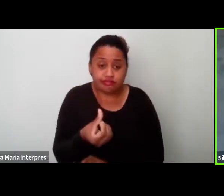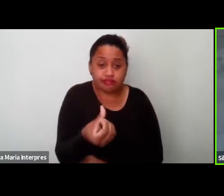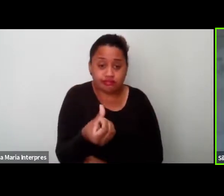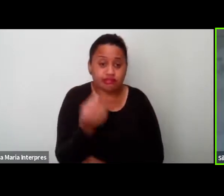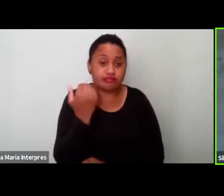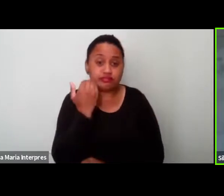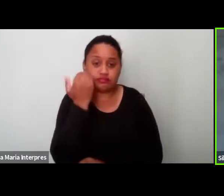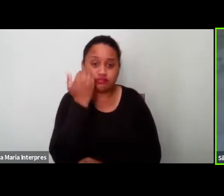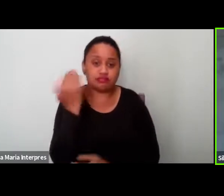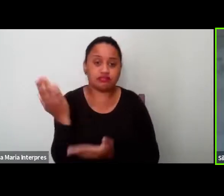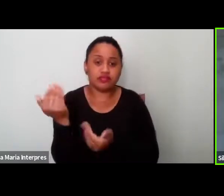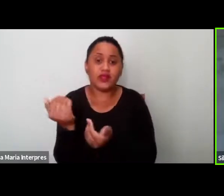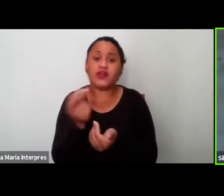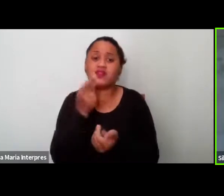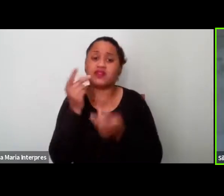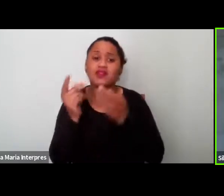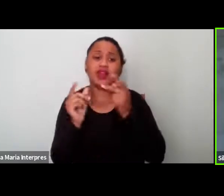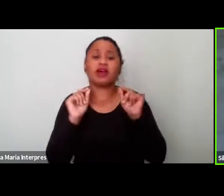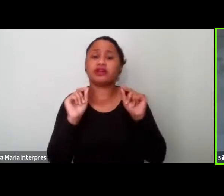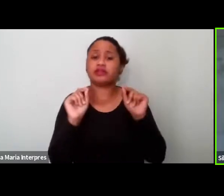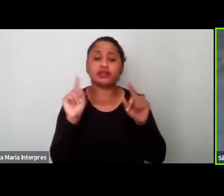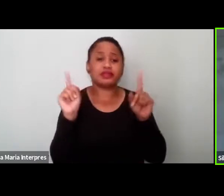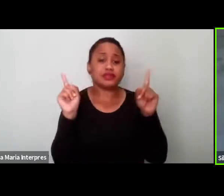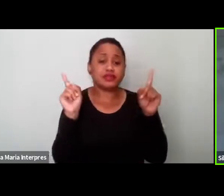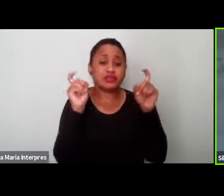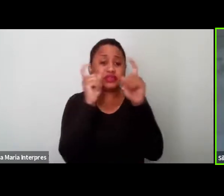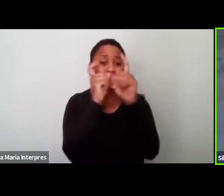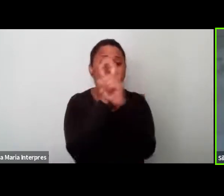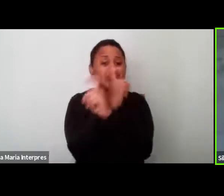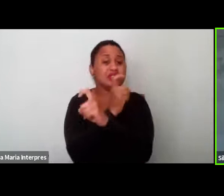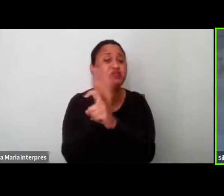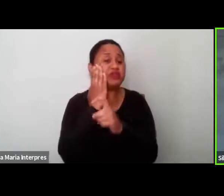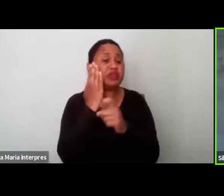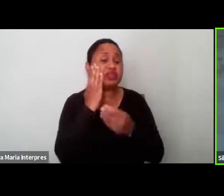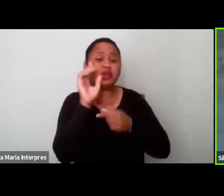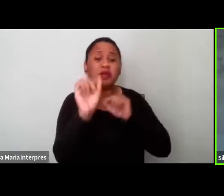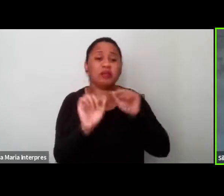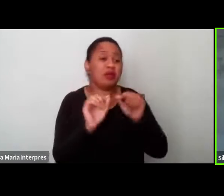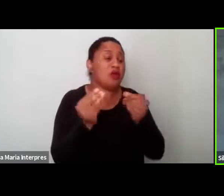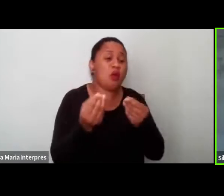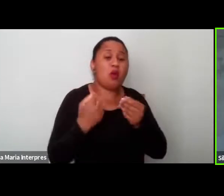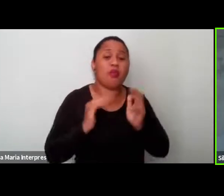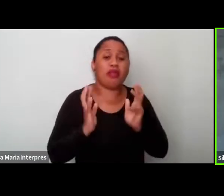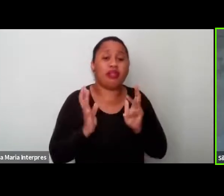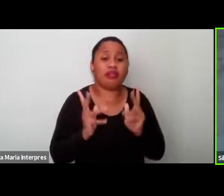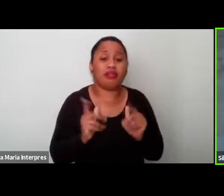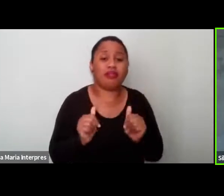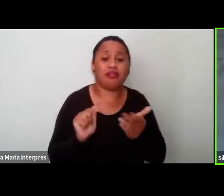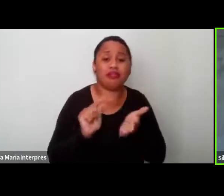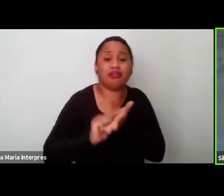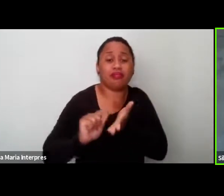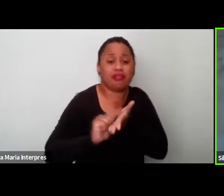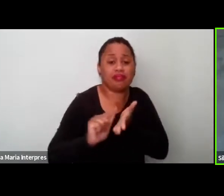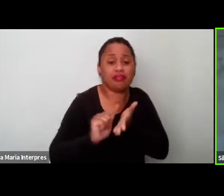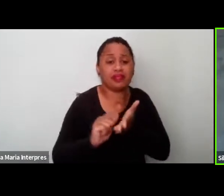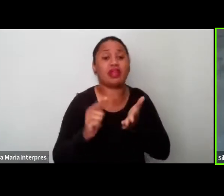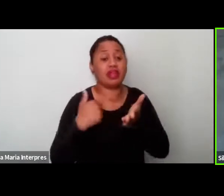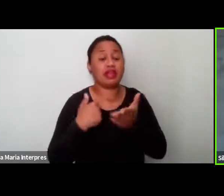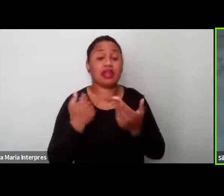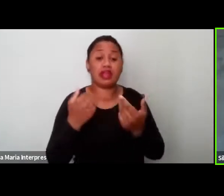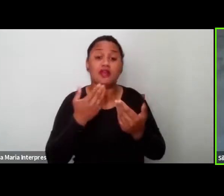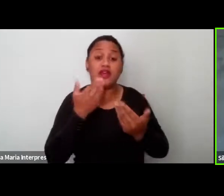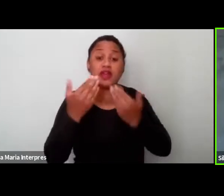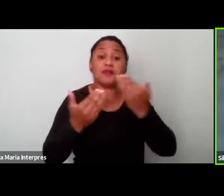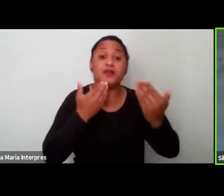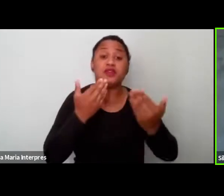relataram que tiveram muita dificuldade de lidar com os protocolos de higiene colocados, então, pela pandemia do